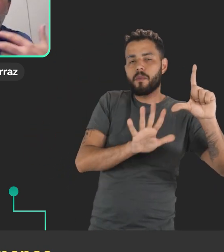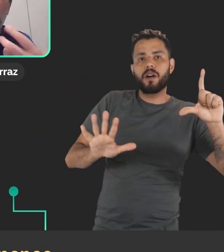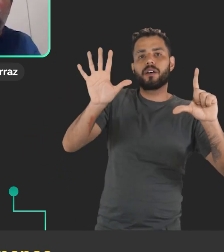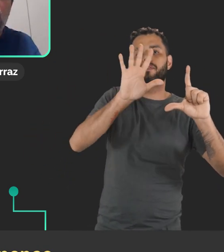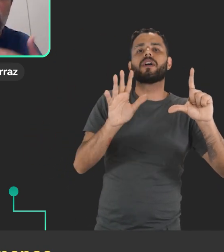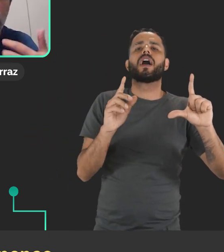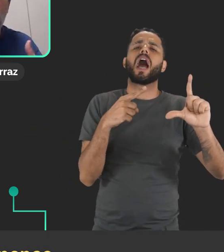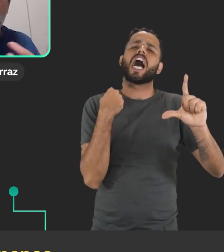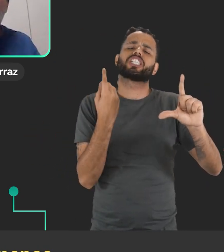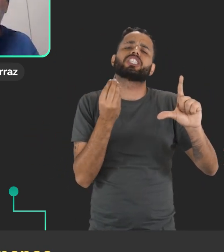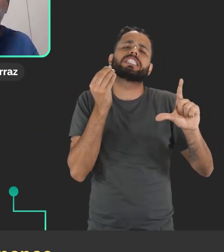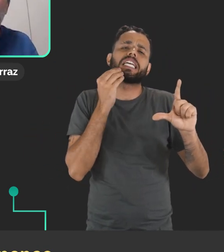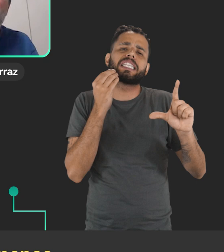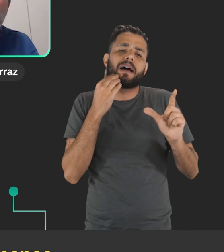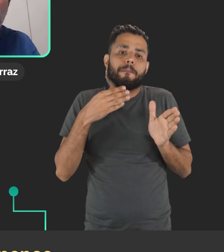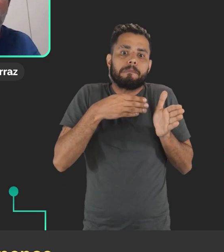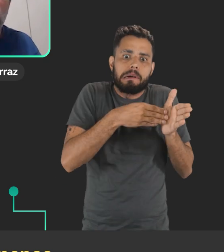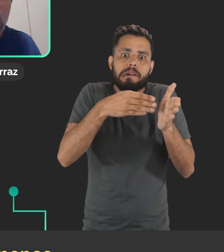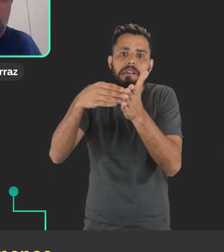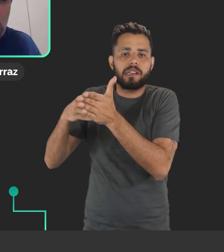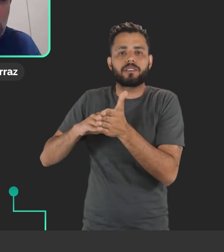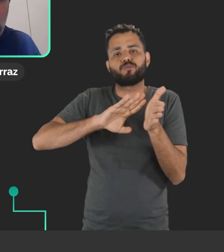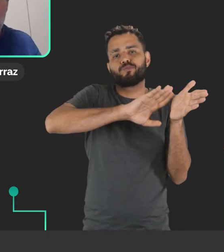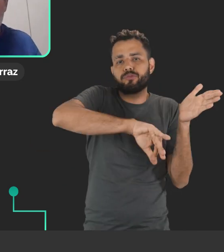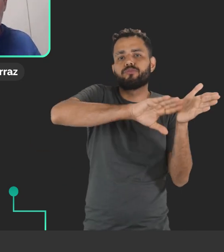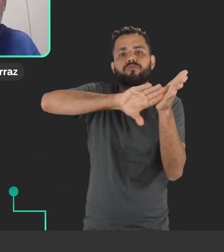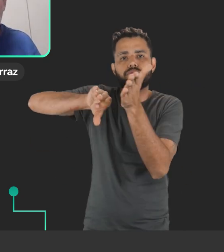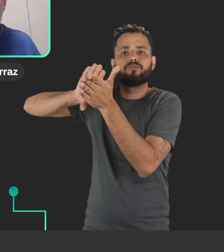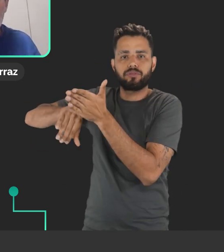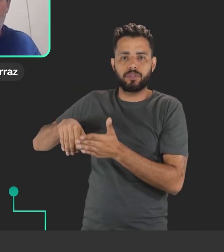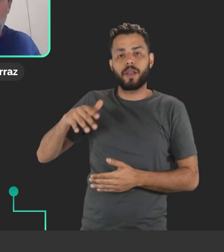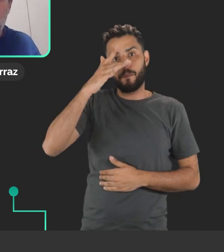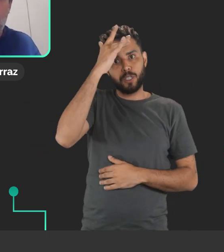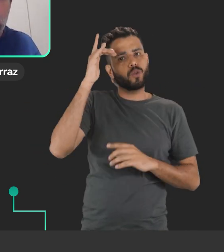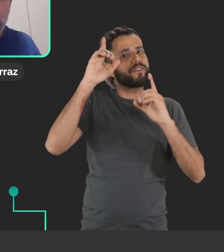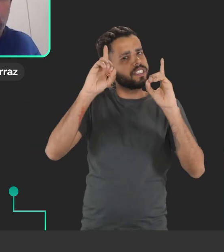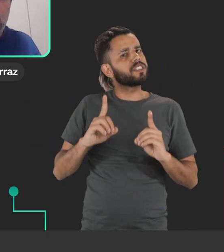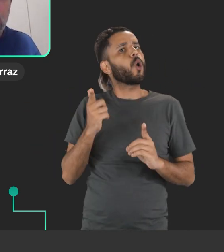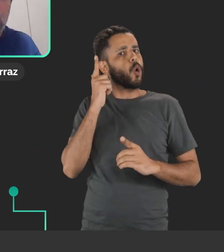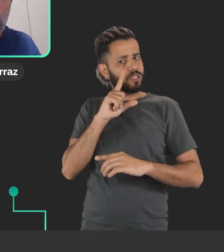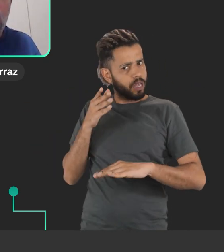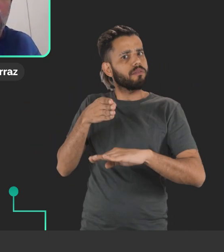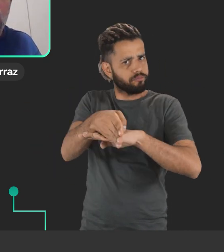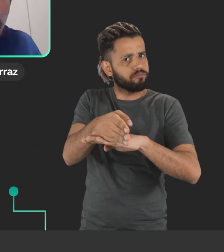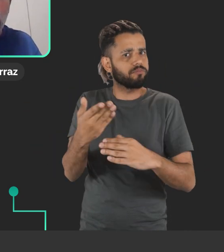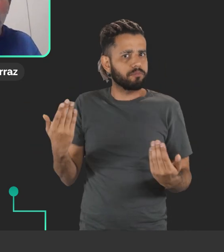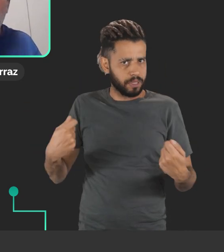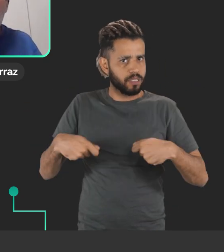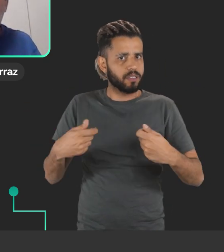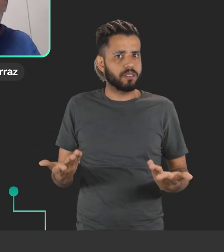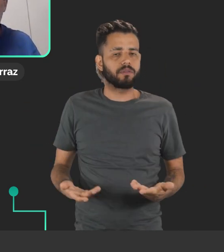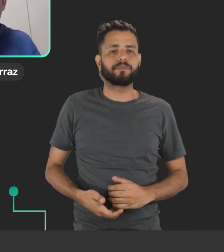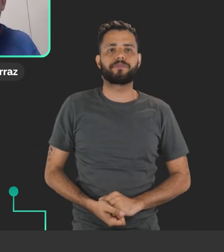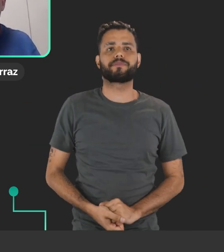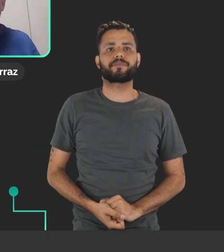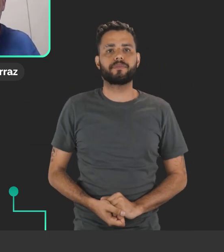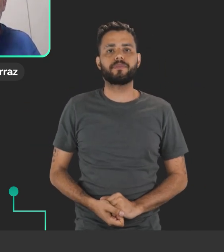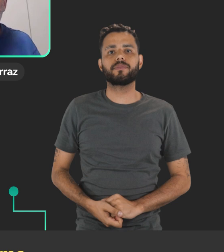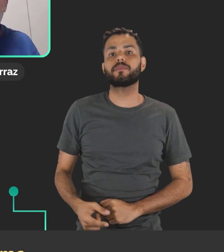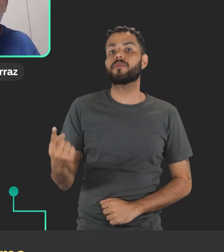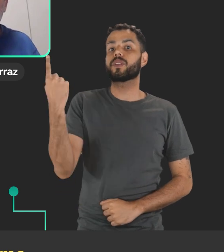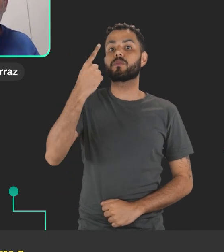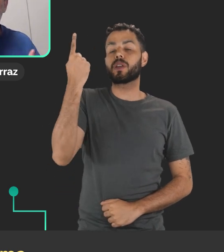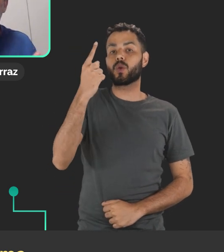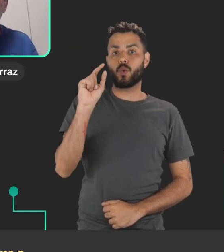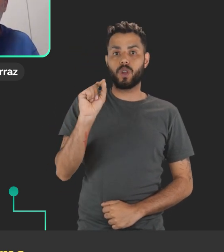eliminar pelo menos algumas dessas barreiras de acesso para as pessoas com deficiência, né? Bom, o primeiro ponto é